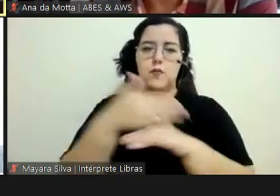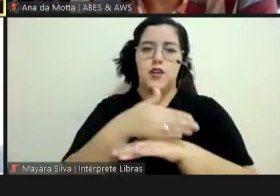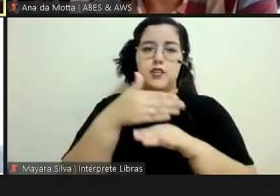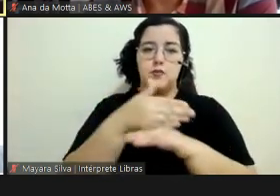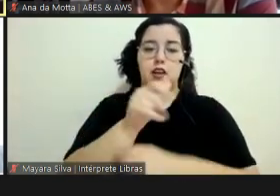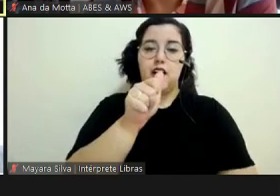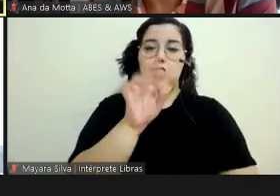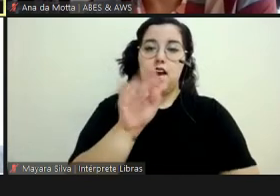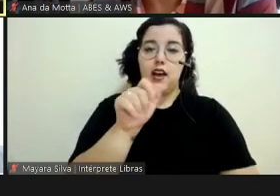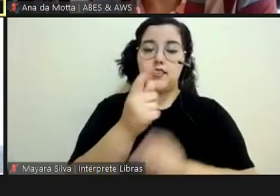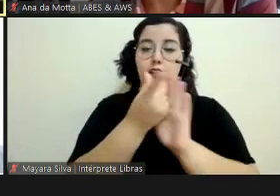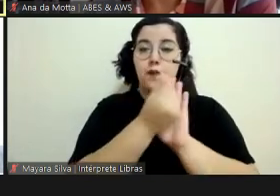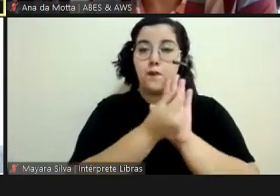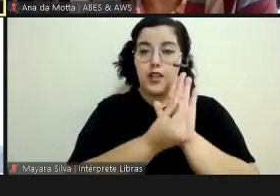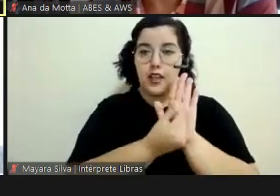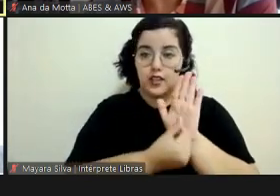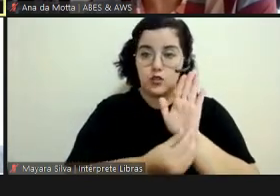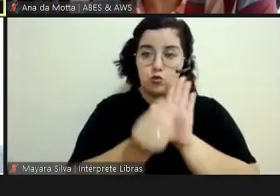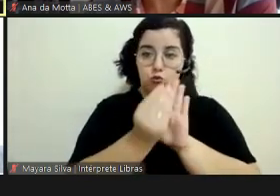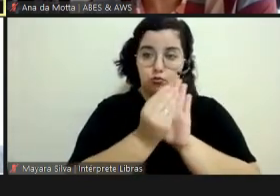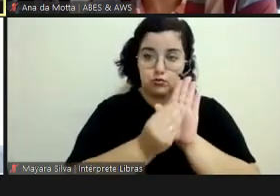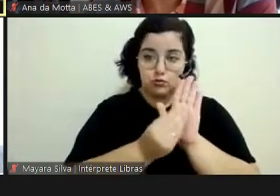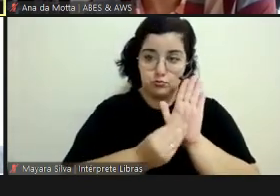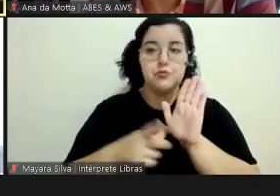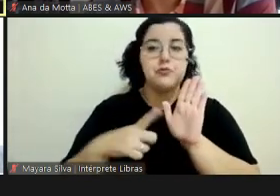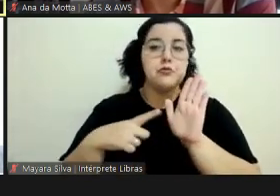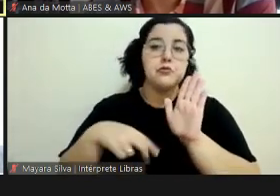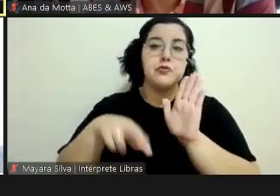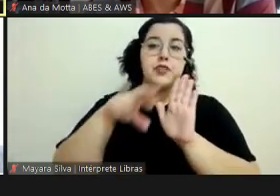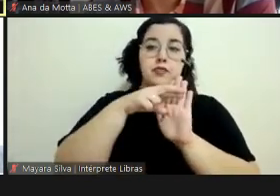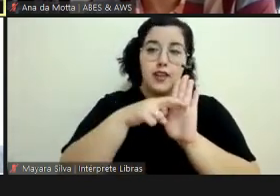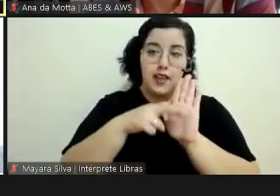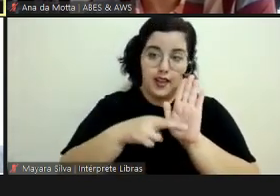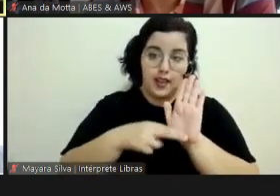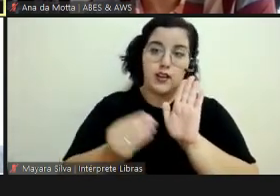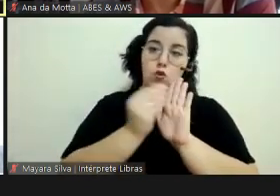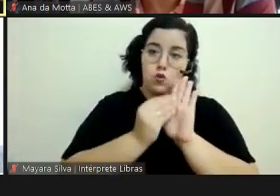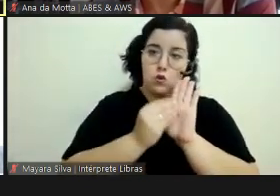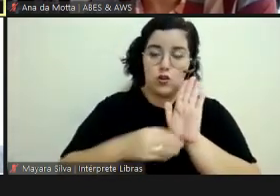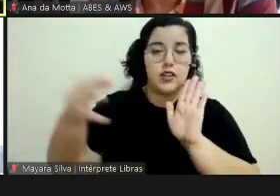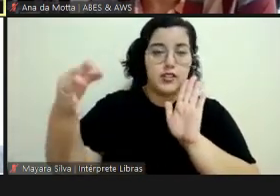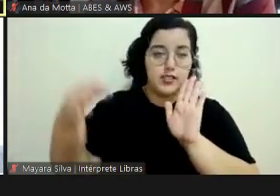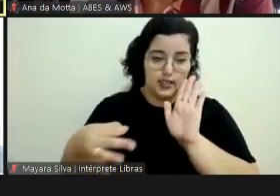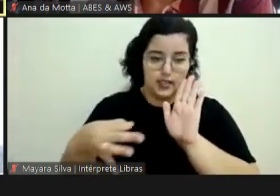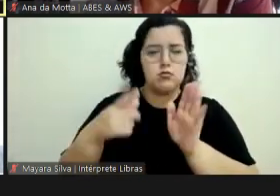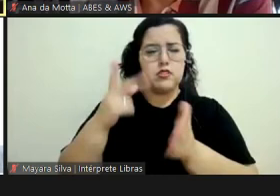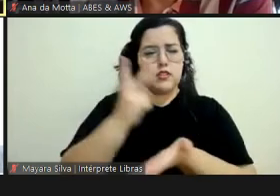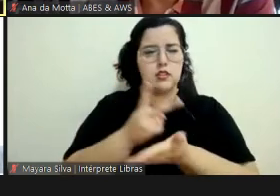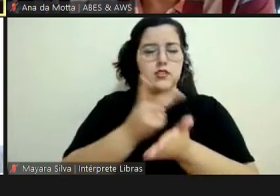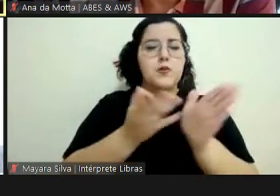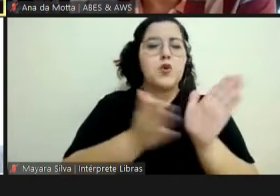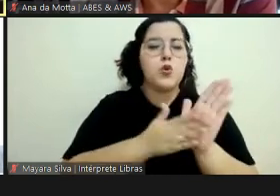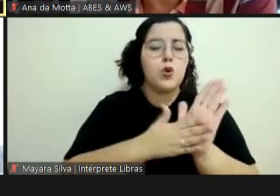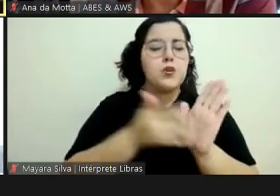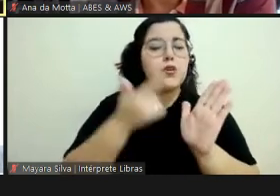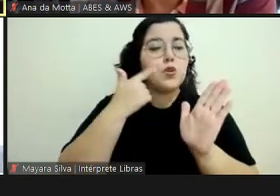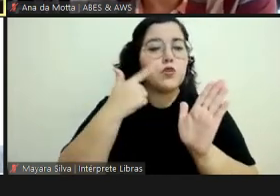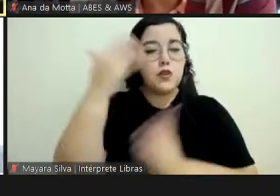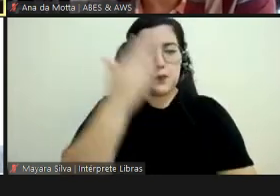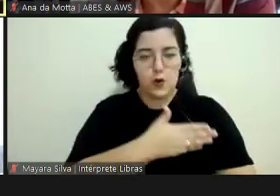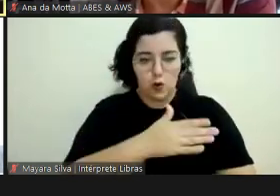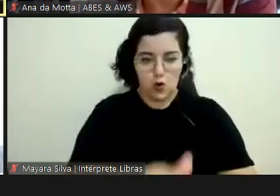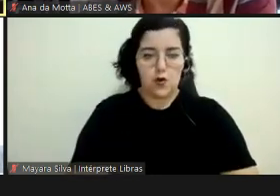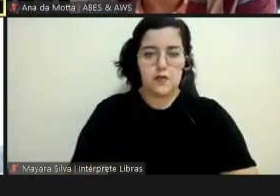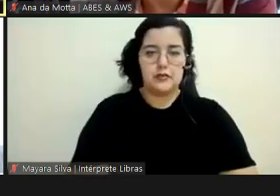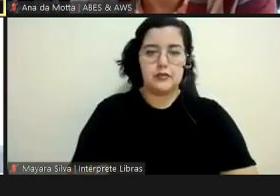registro de preço, tá? Existem regramentos específicos para isso e o órgão vai ser cobrado. Uma coisa, por exemplo, que a gente faz, assim,